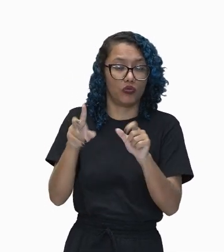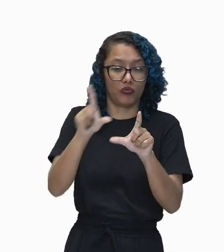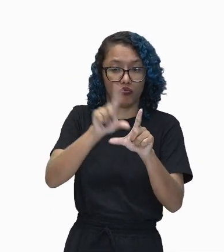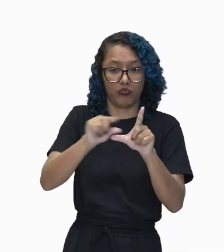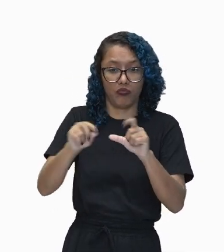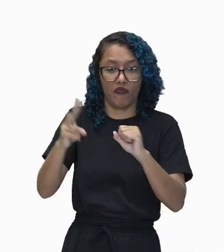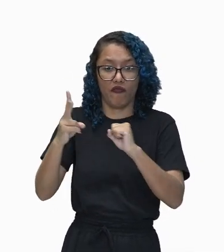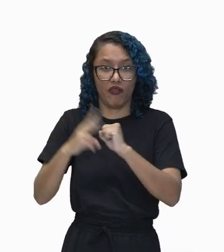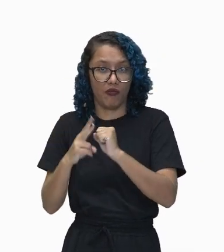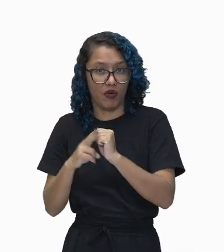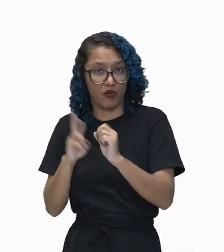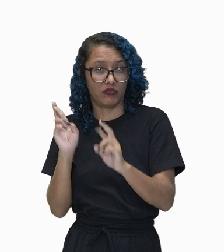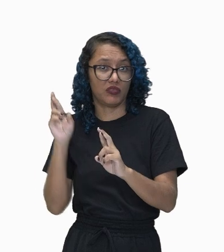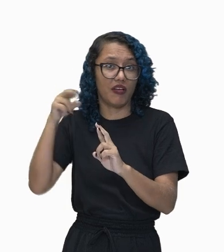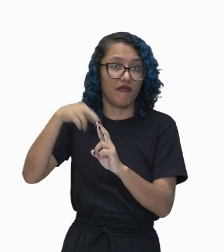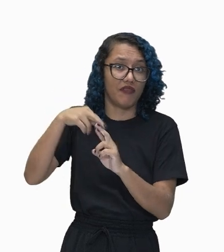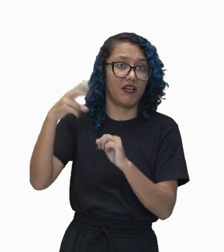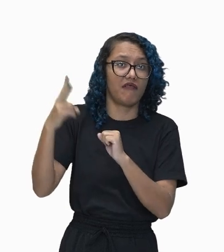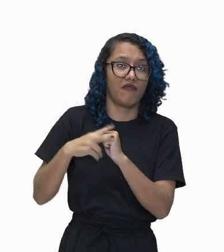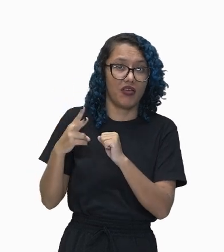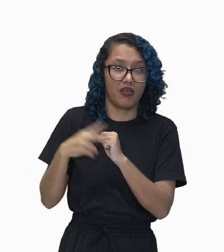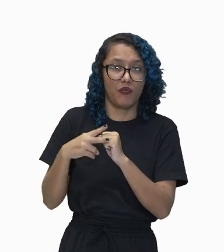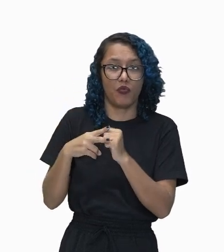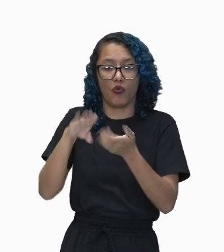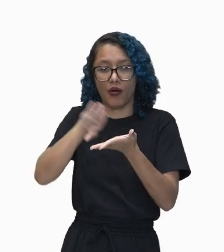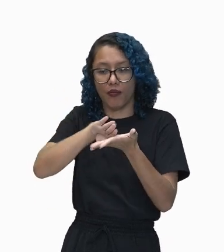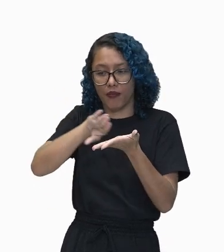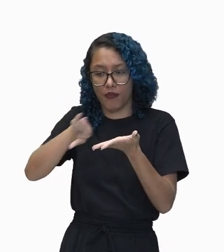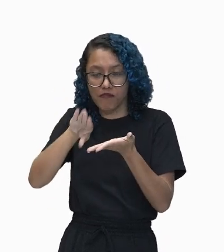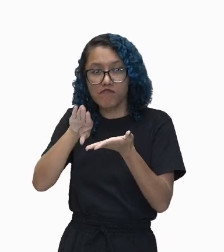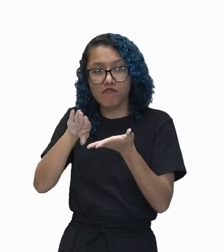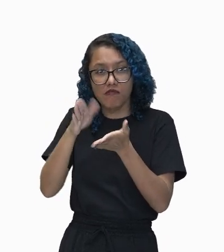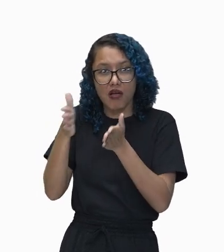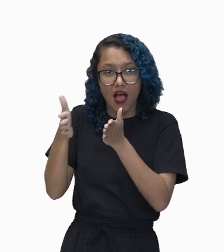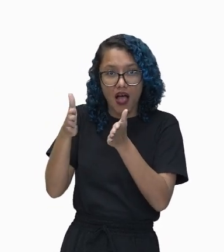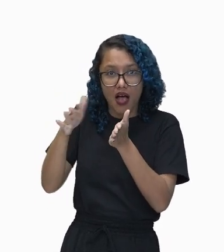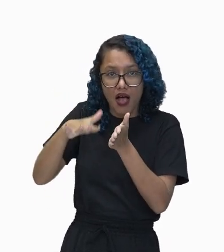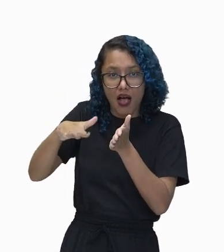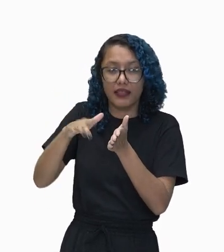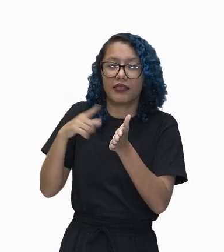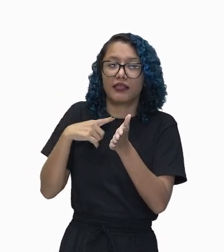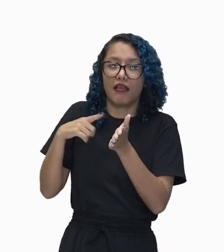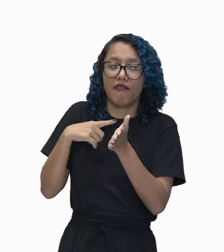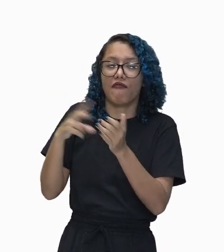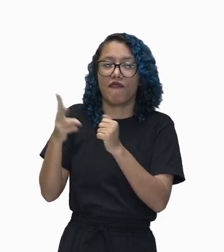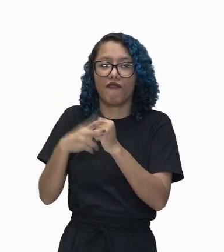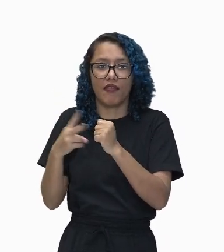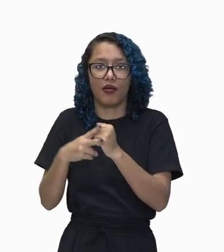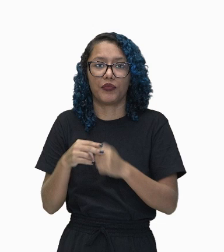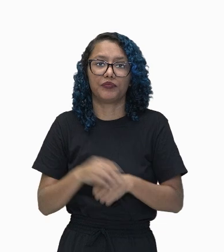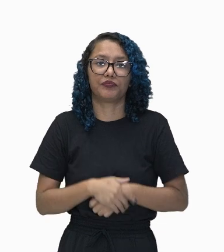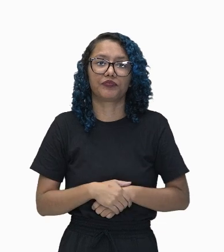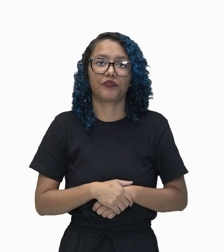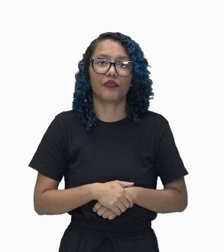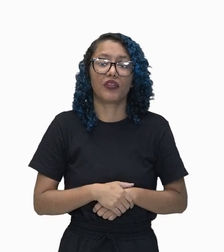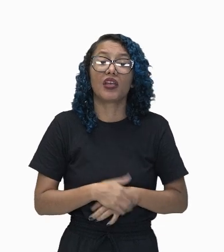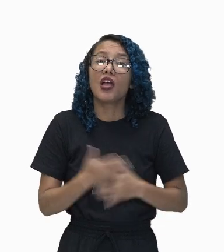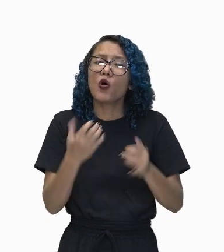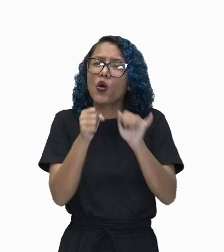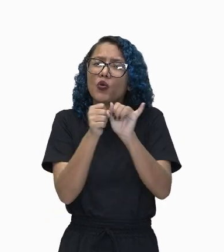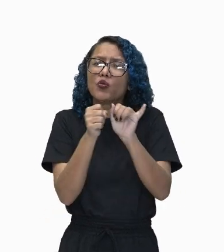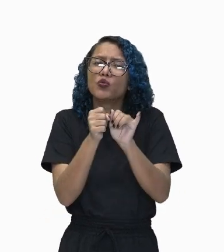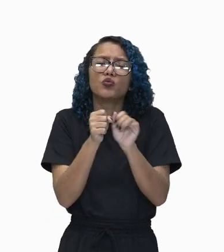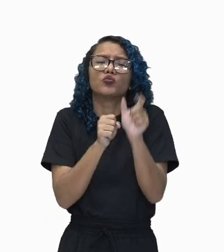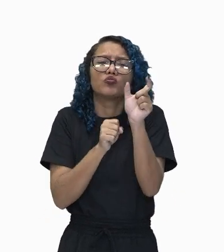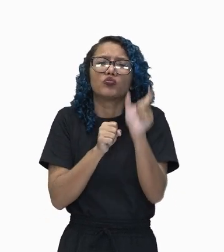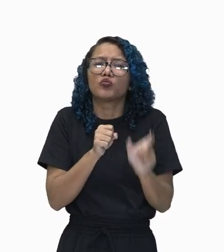verbo. Ok? Agora vamos falar sobre o sujeito. O sujeito da oração é o termo sobre quem ou o que se